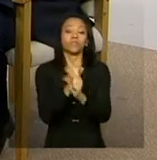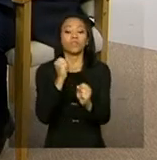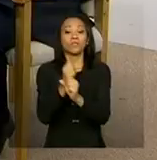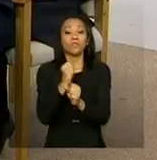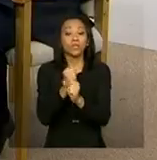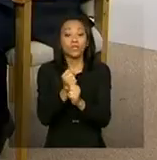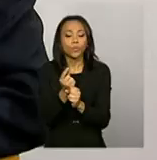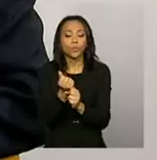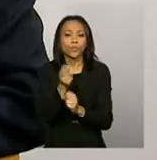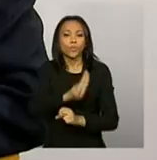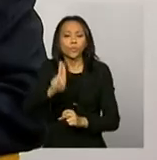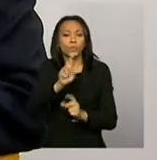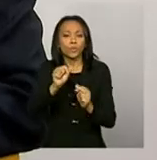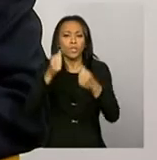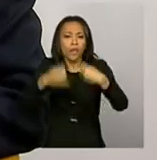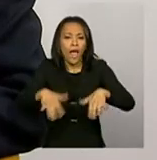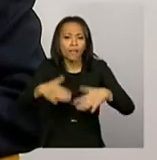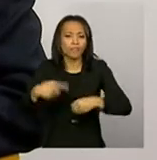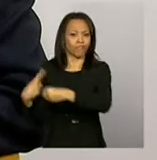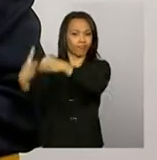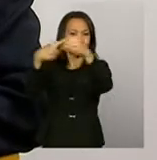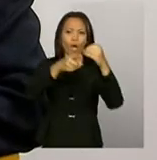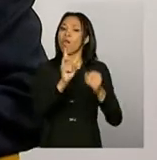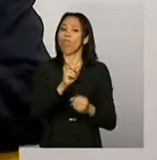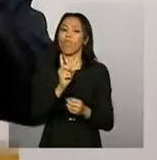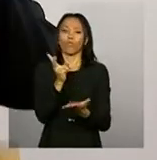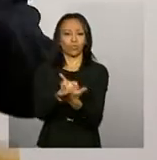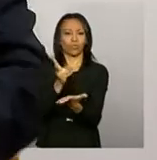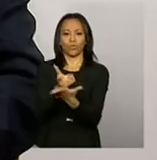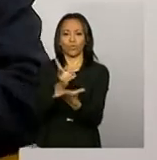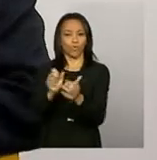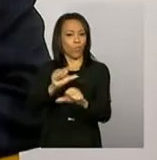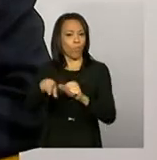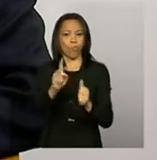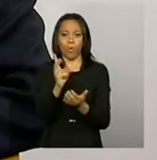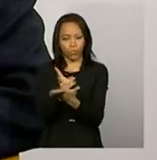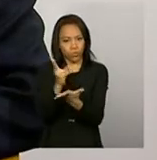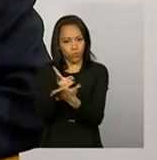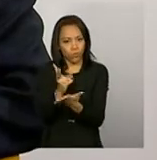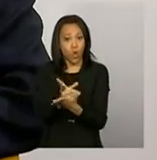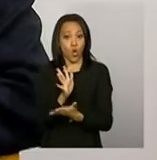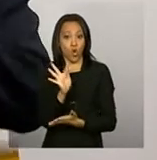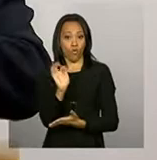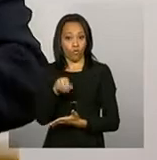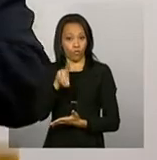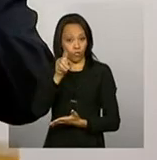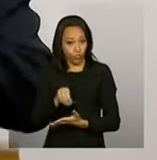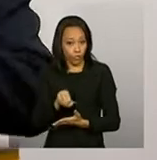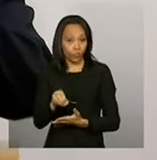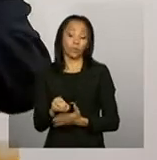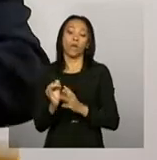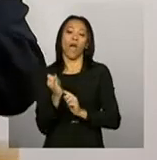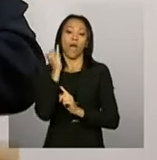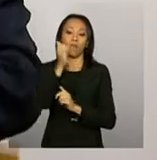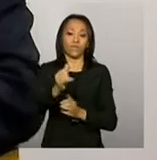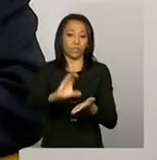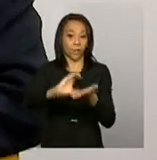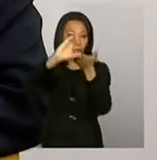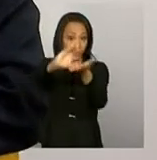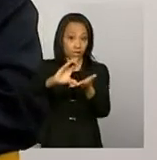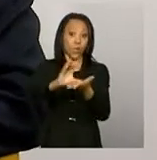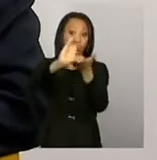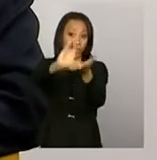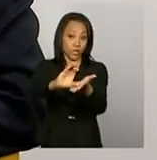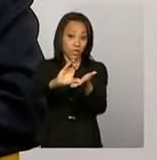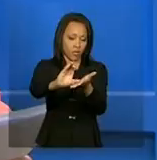mudou, ou seja, continua-se da mesma forma. O fundo presta conta para o Conselho, o Conselho analisa e delibera.